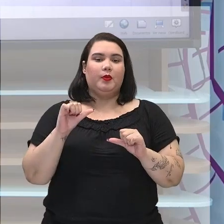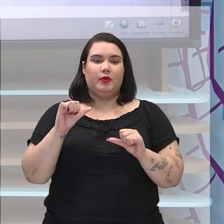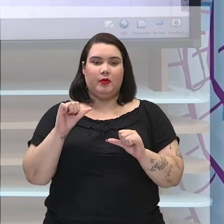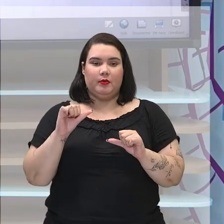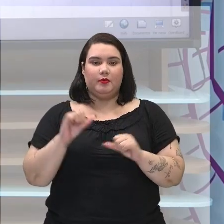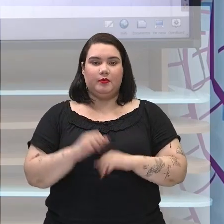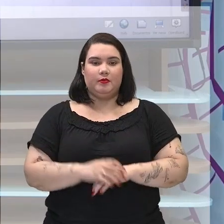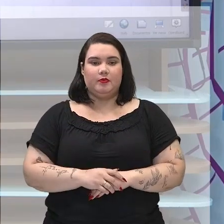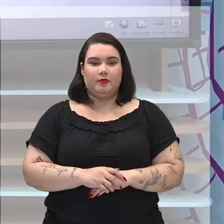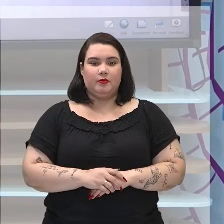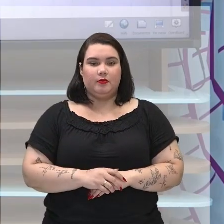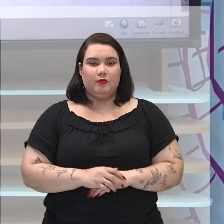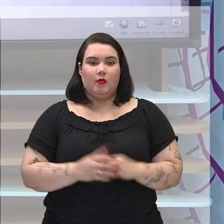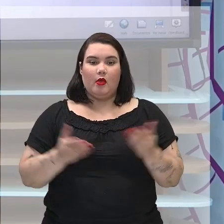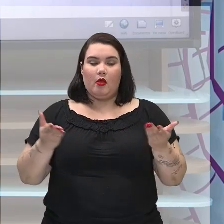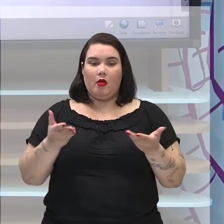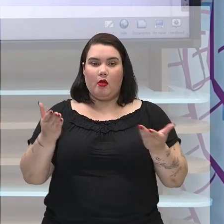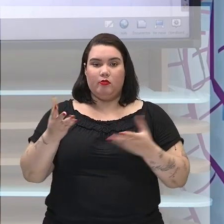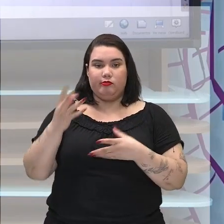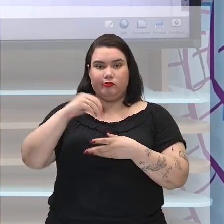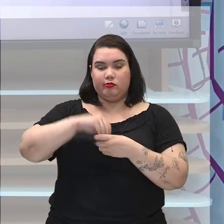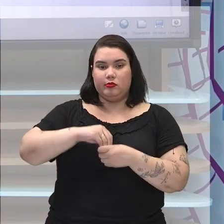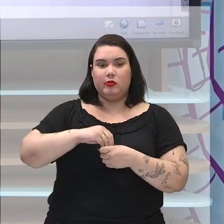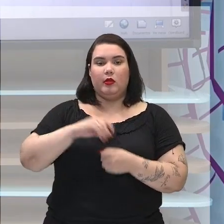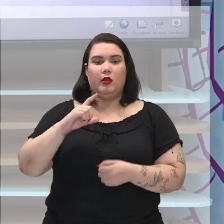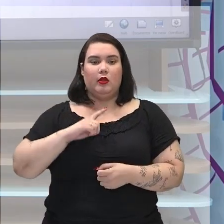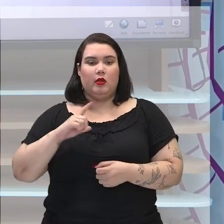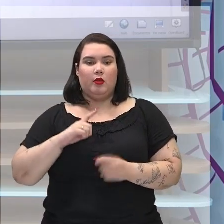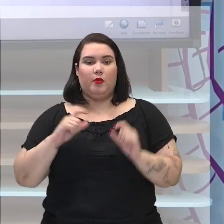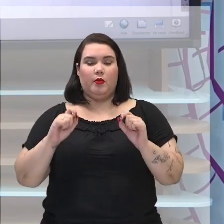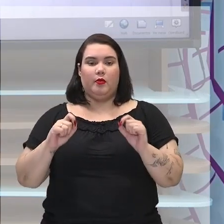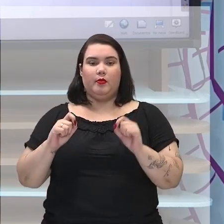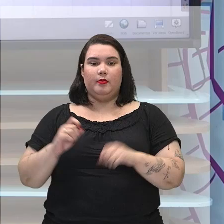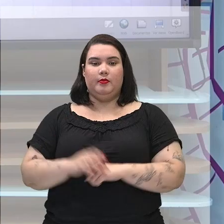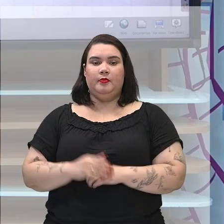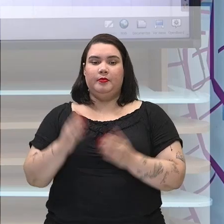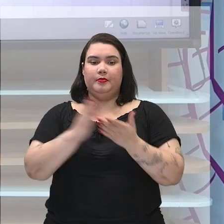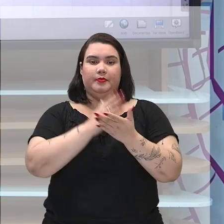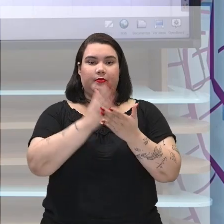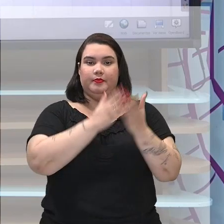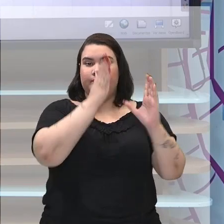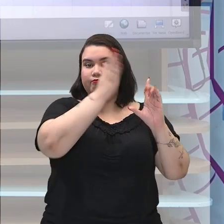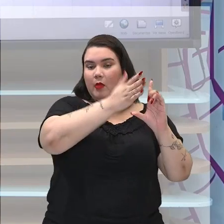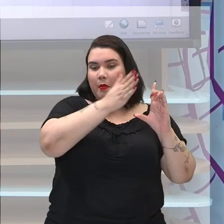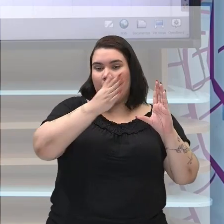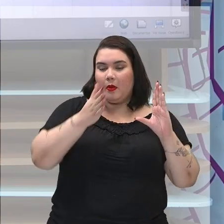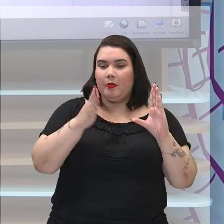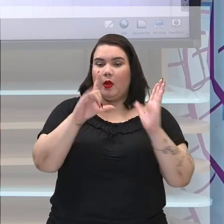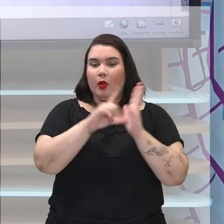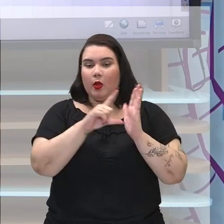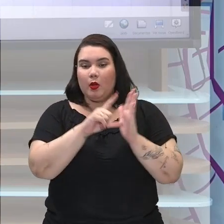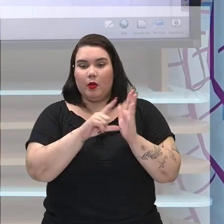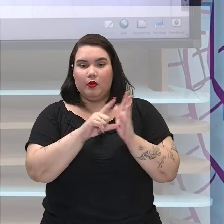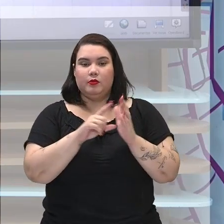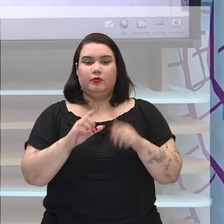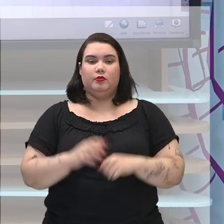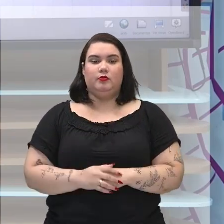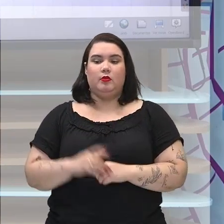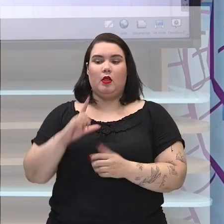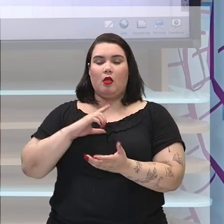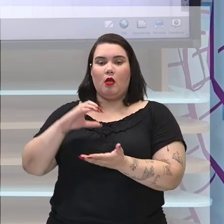Agora, dentro do território, você tem o que? Biblioteca real. Você vai ter as